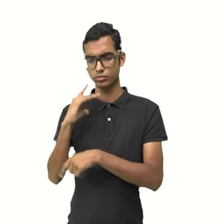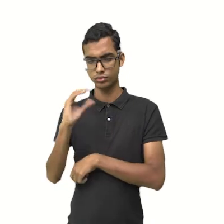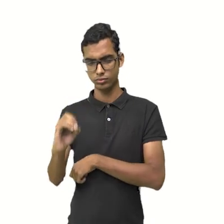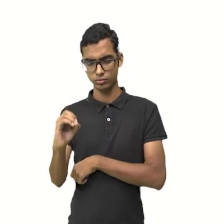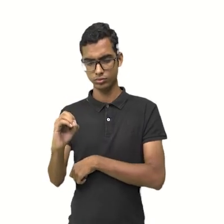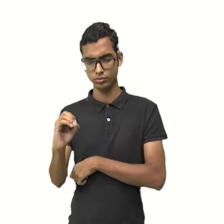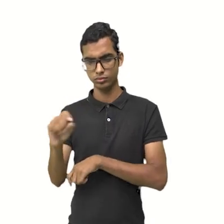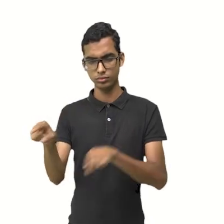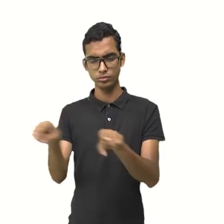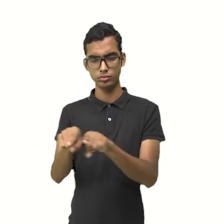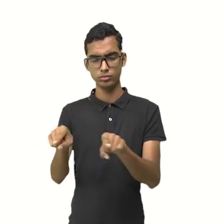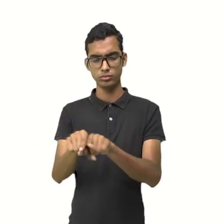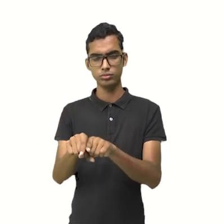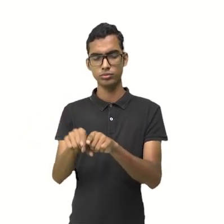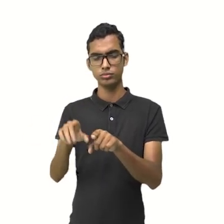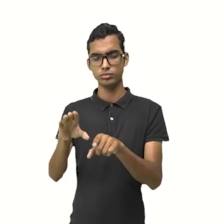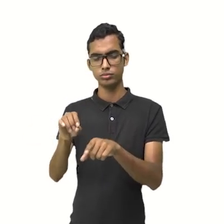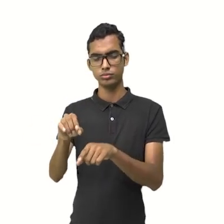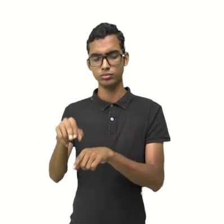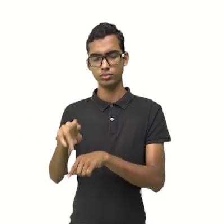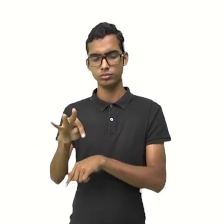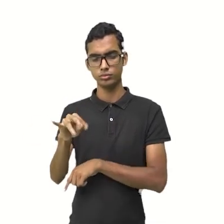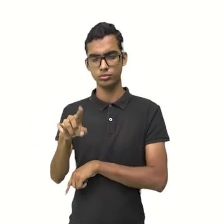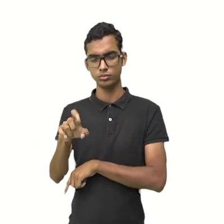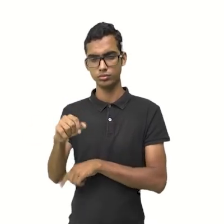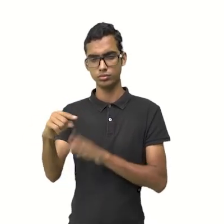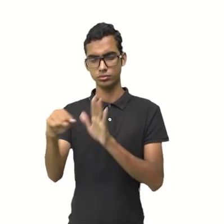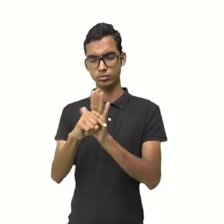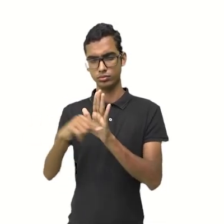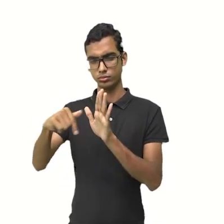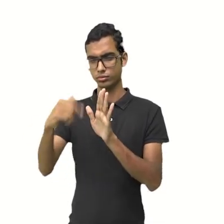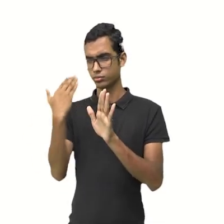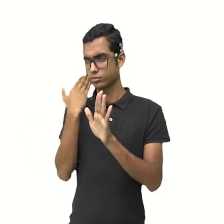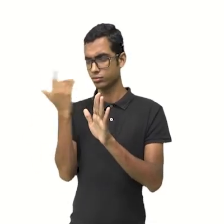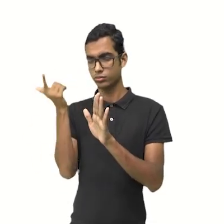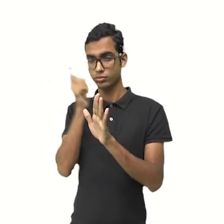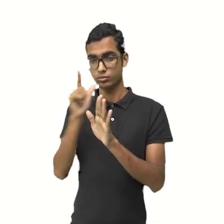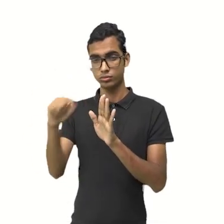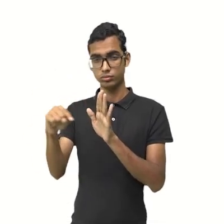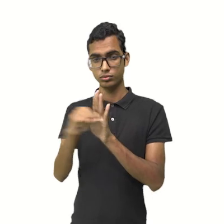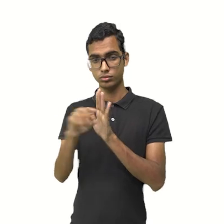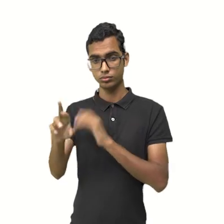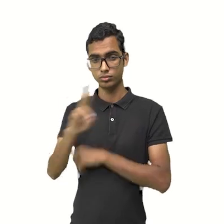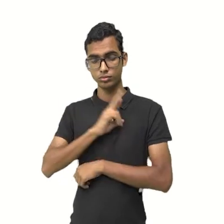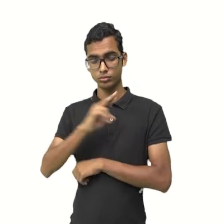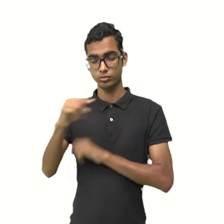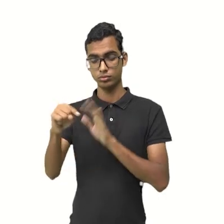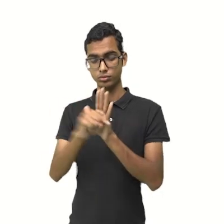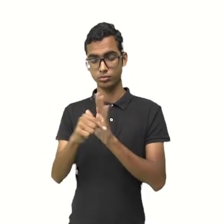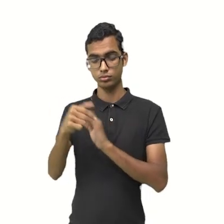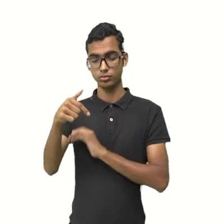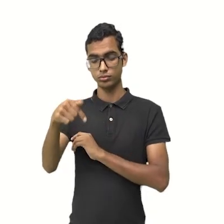o quociente é menos 7. Ou seja, a gente vai obter um resultado menos 7. Então,